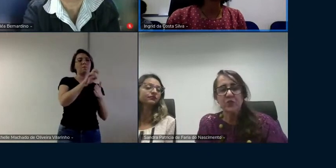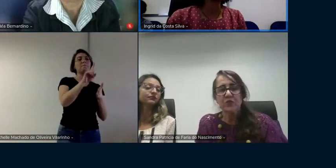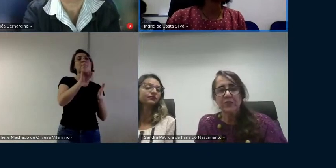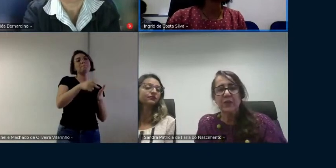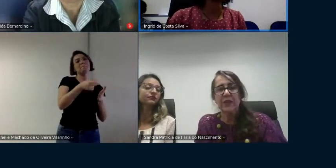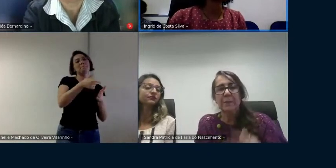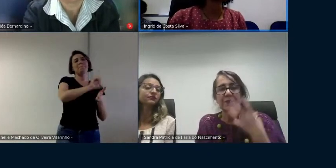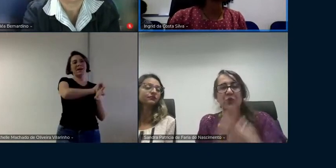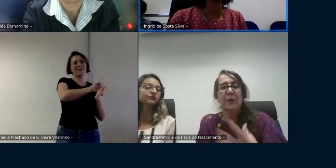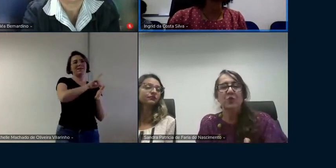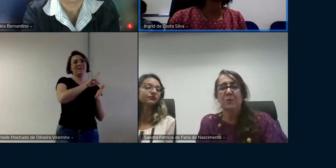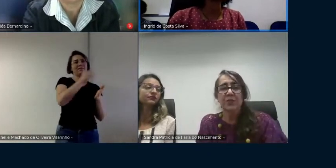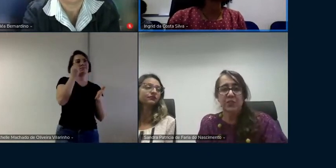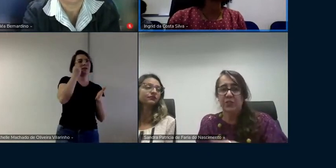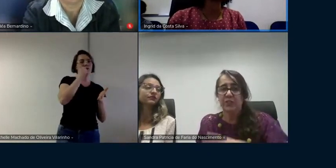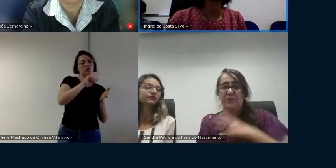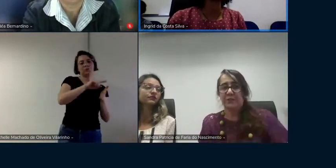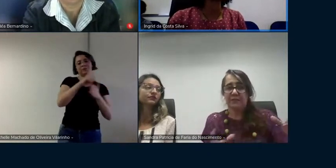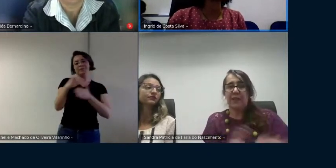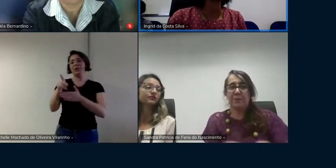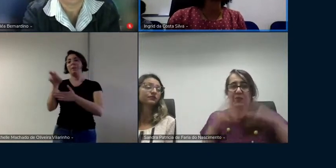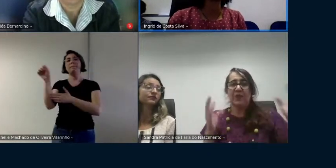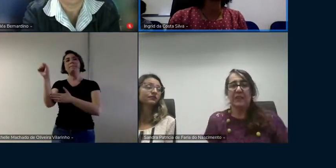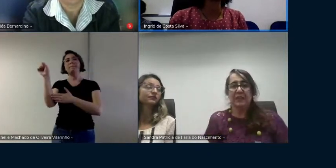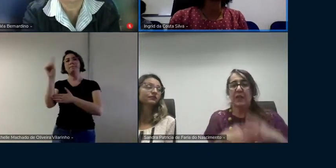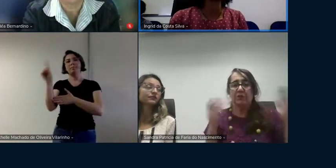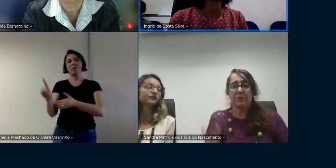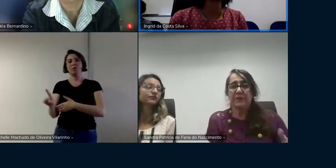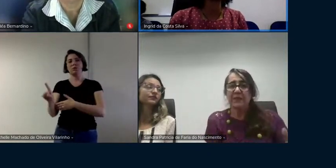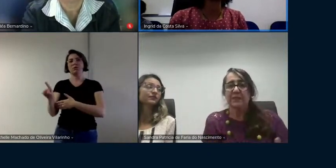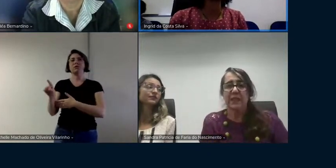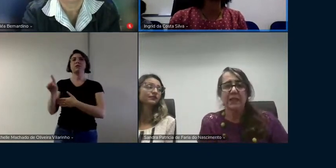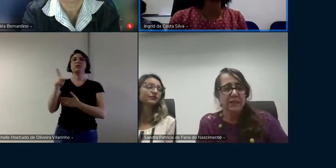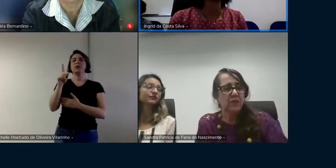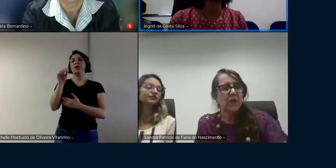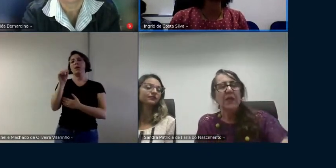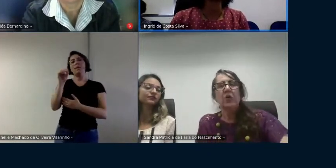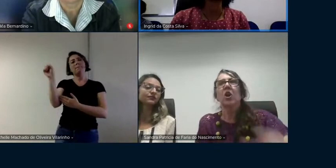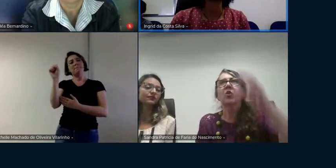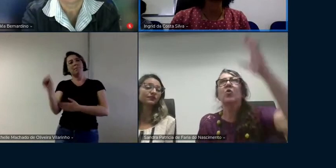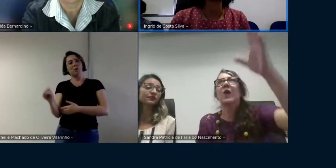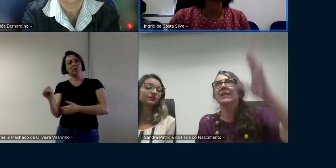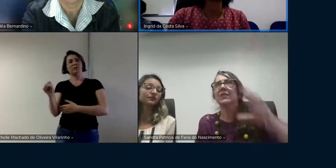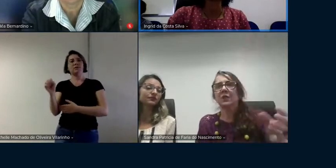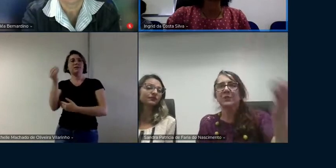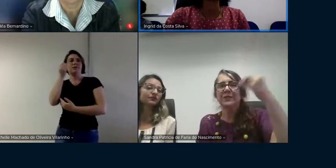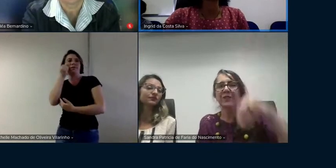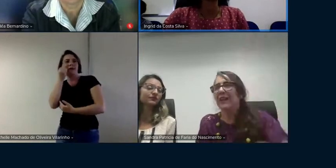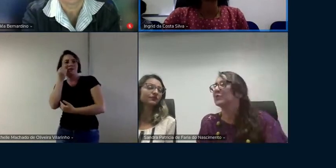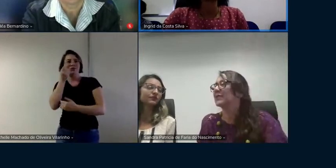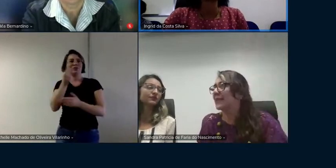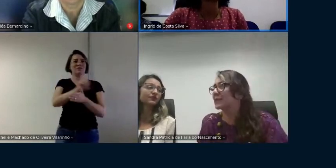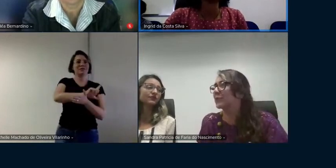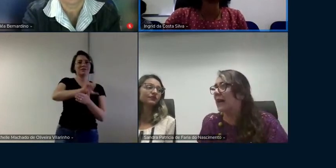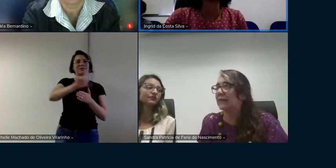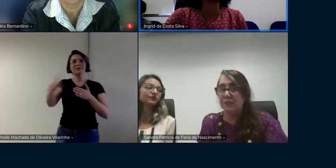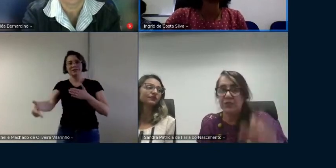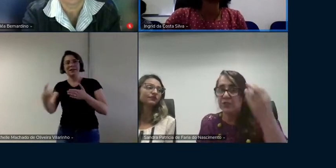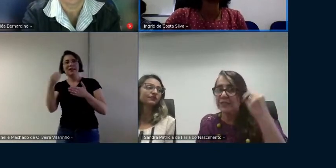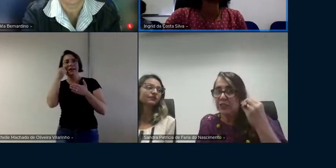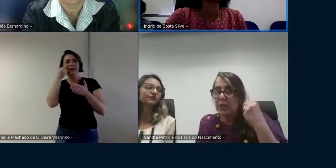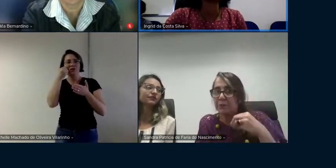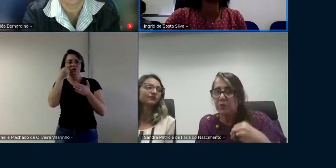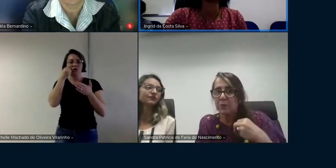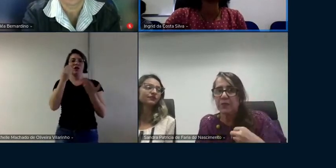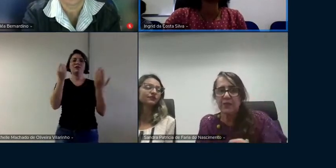é uma parte de construção que a pessoa que era muito objetiva de repente fala que não precisa né então coloca o quadro e não precisa falar dos dados do